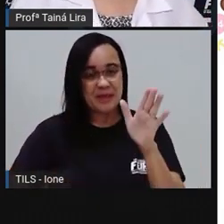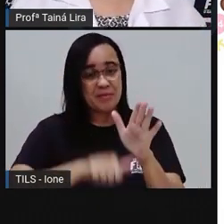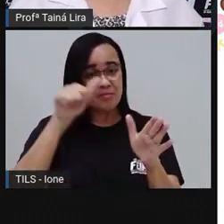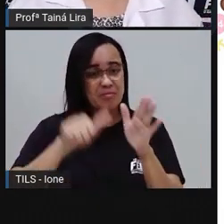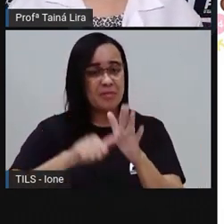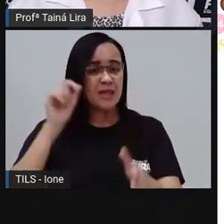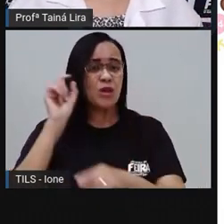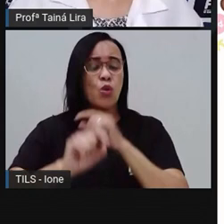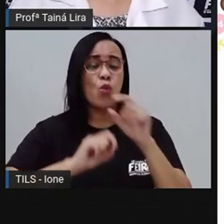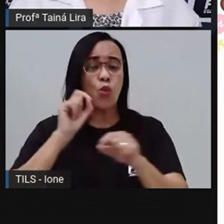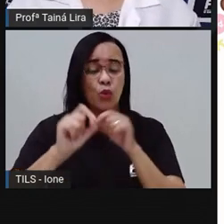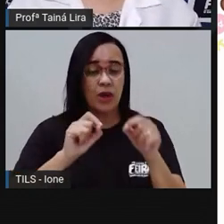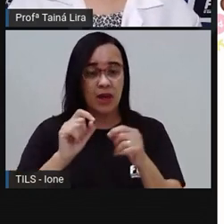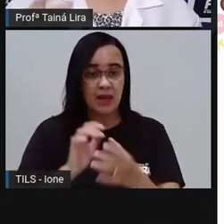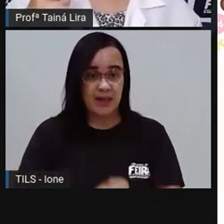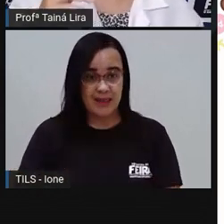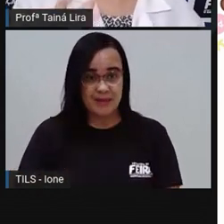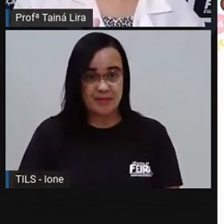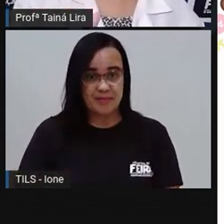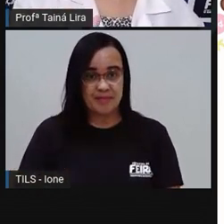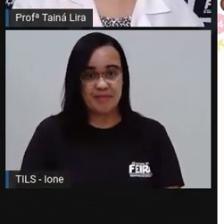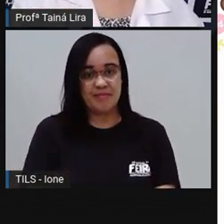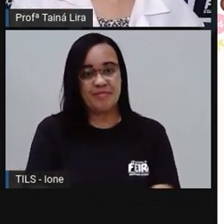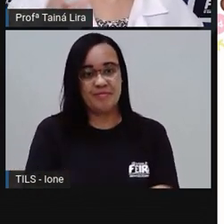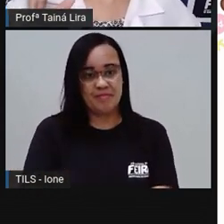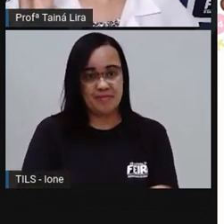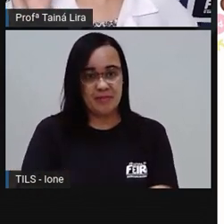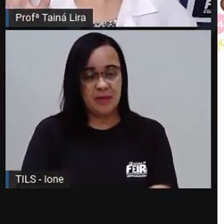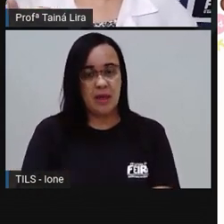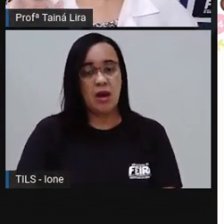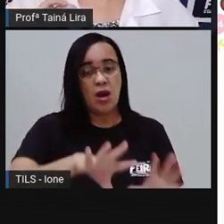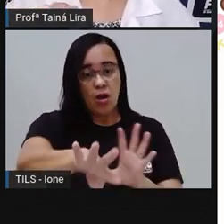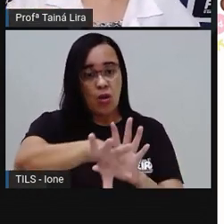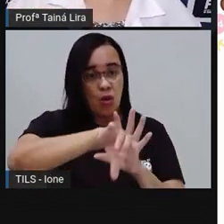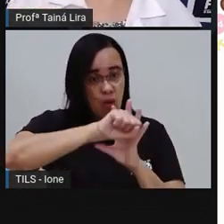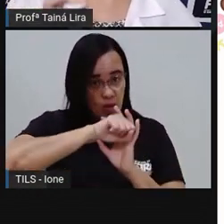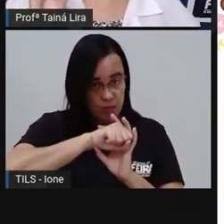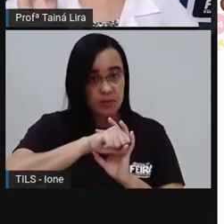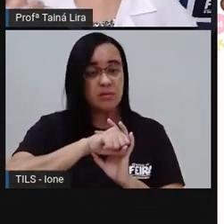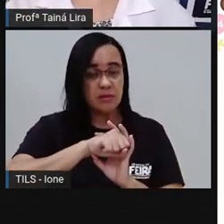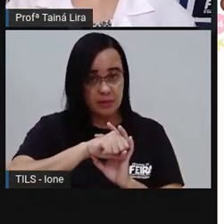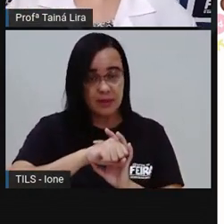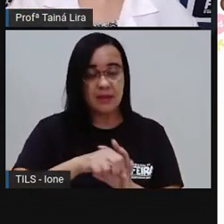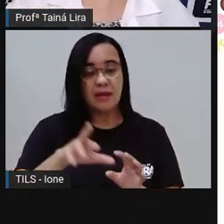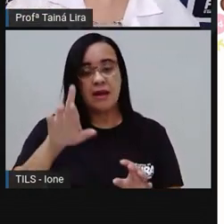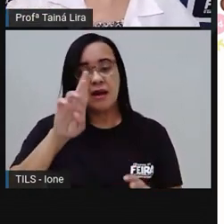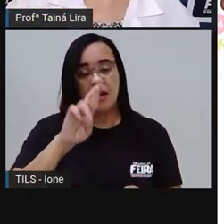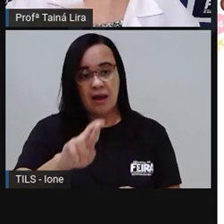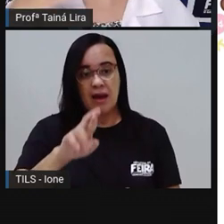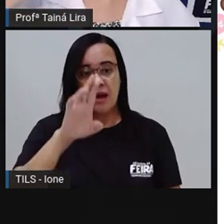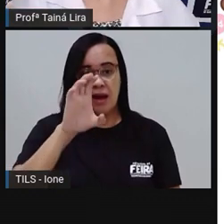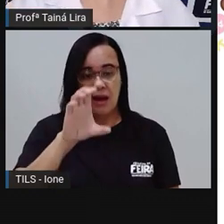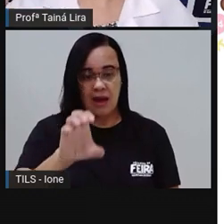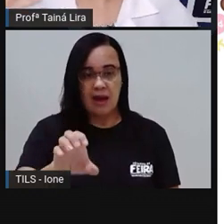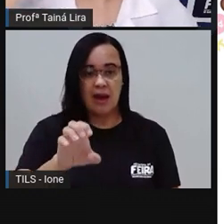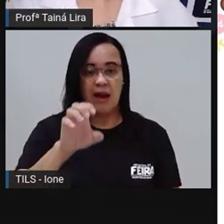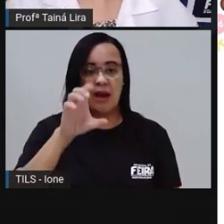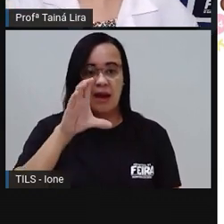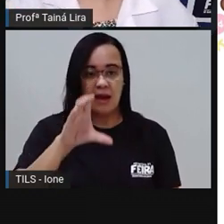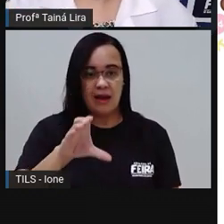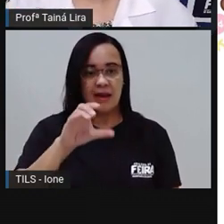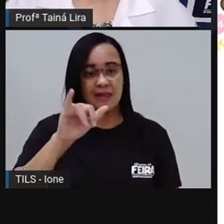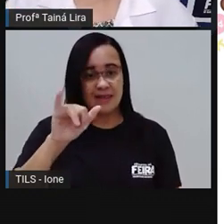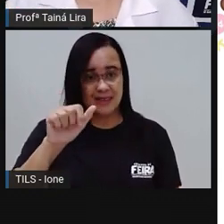que eu vou precisar? Para copiar a receita, né? Para você saber qual é a receita Então você vai precisar